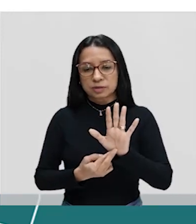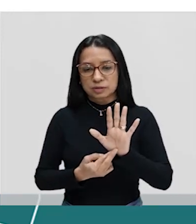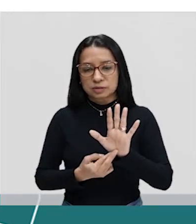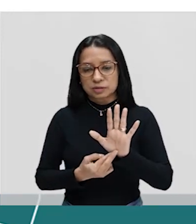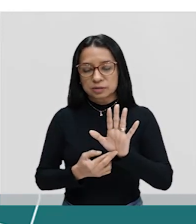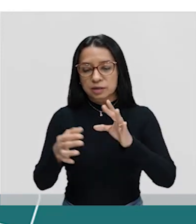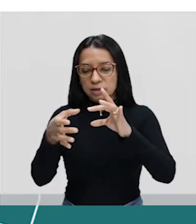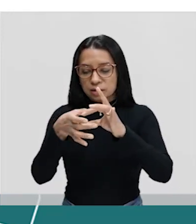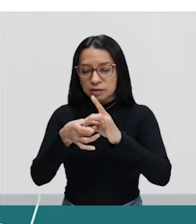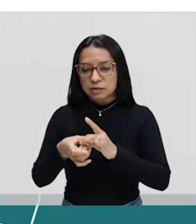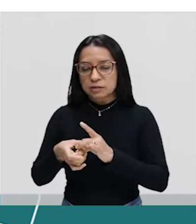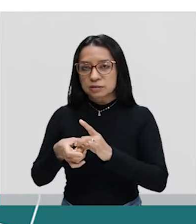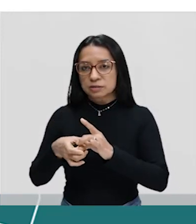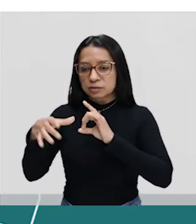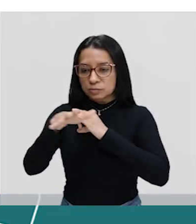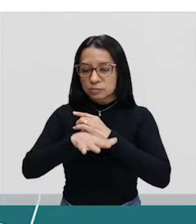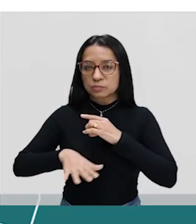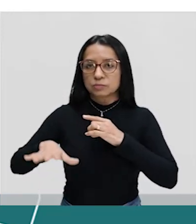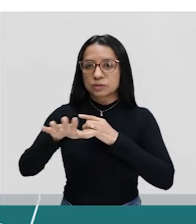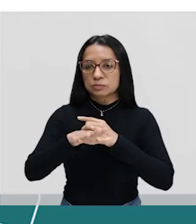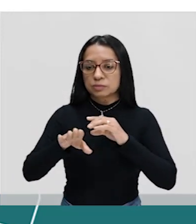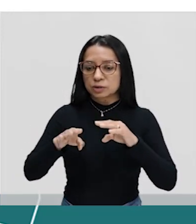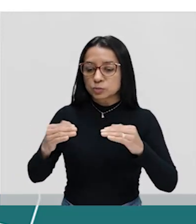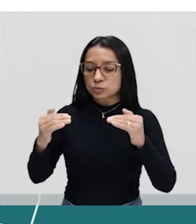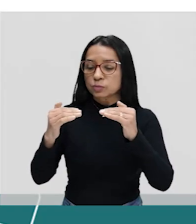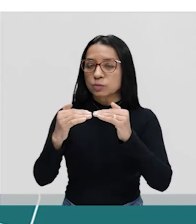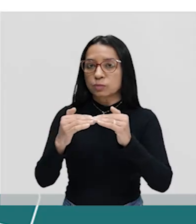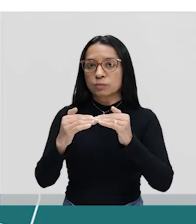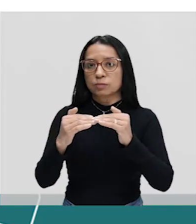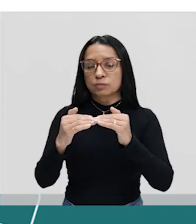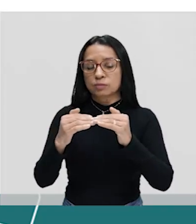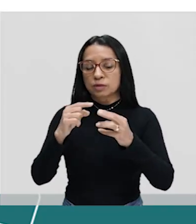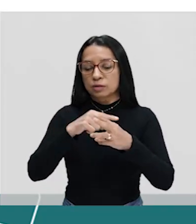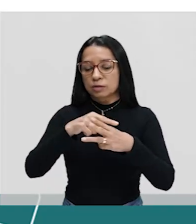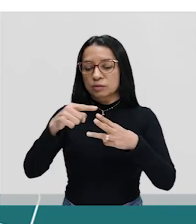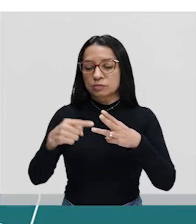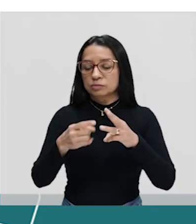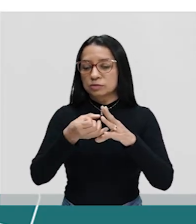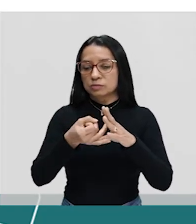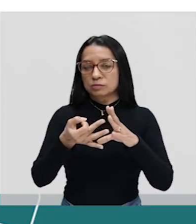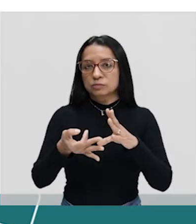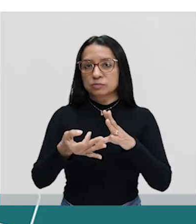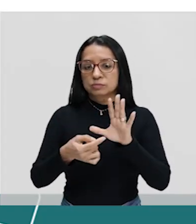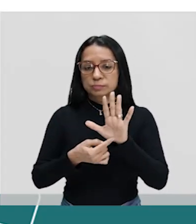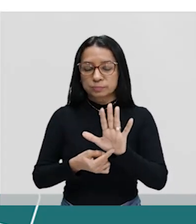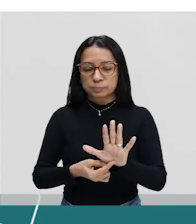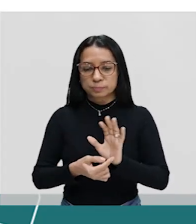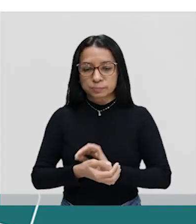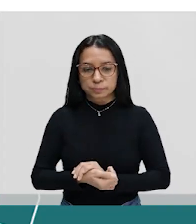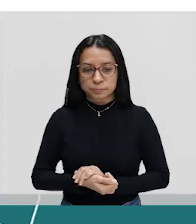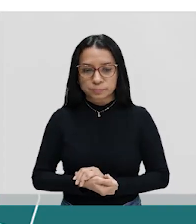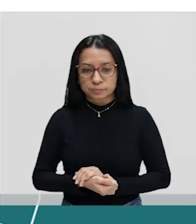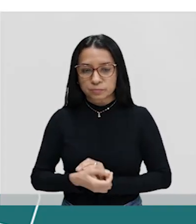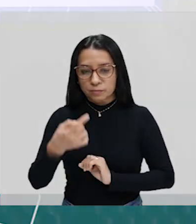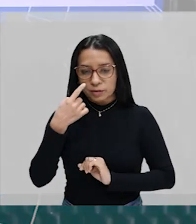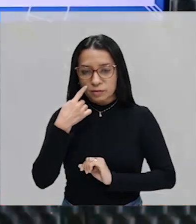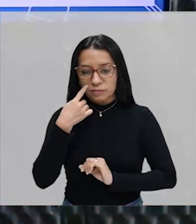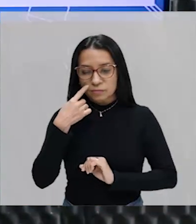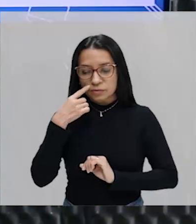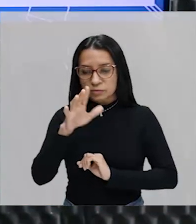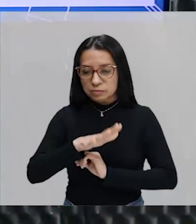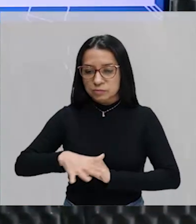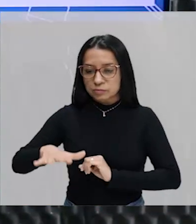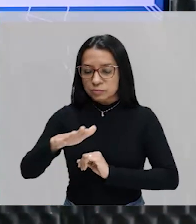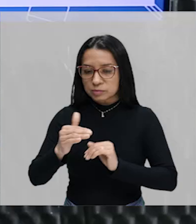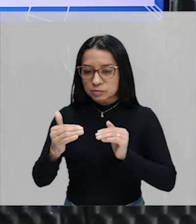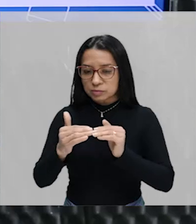interseção, o espaço comum aos três conjuntos dados. Então, veja que esse espaço comum, ó, é essa